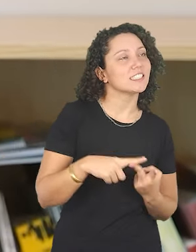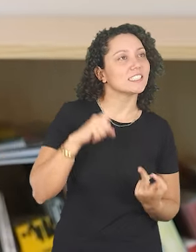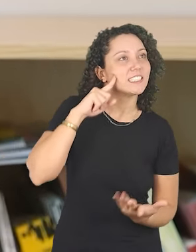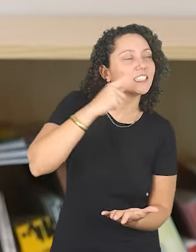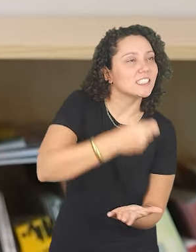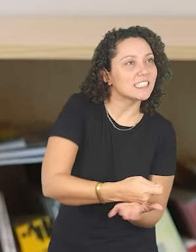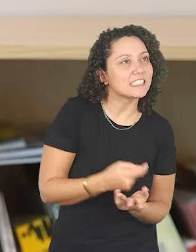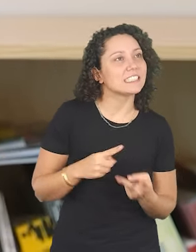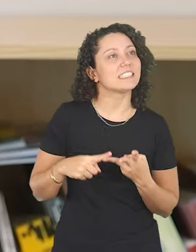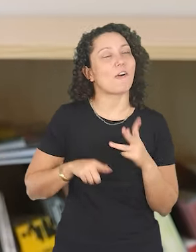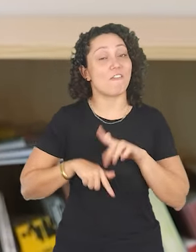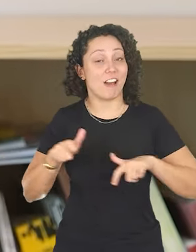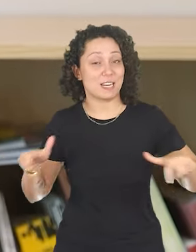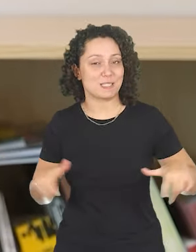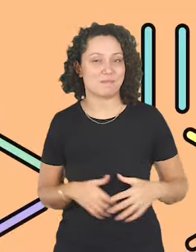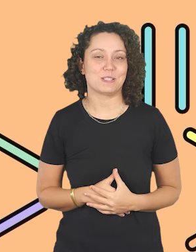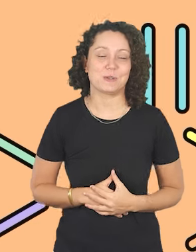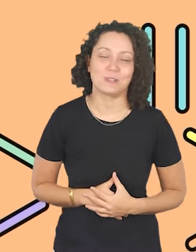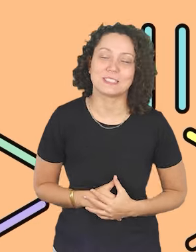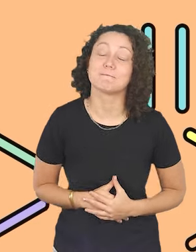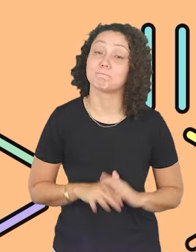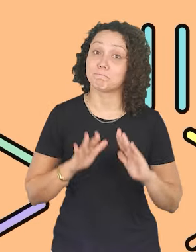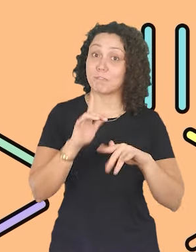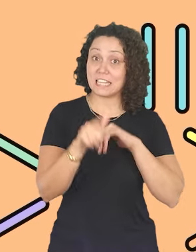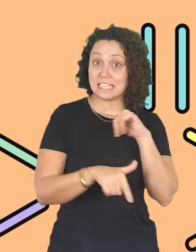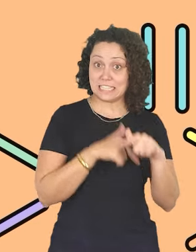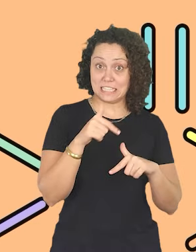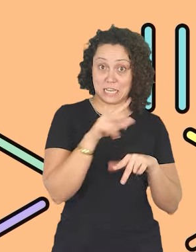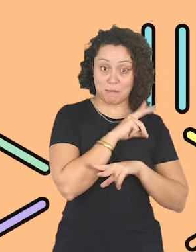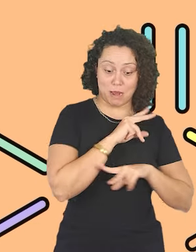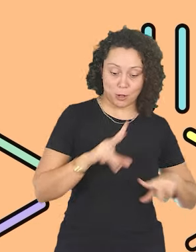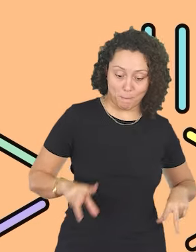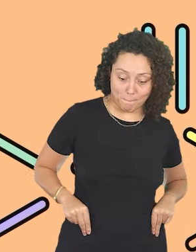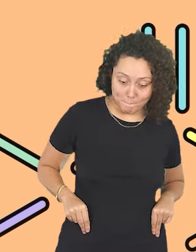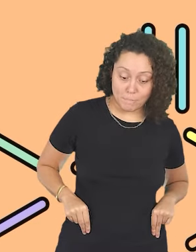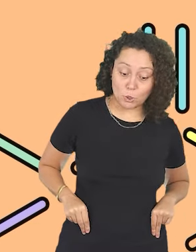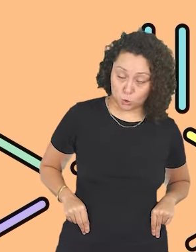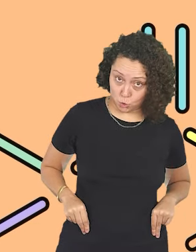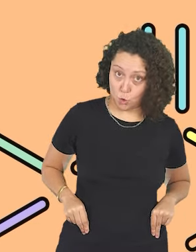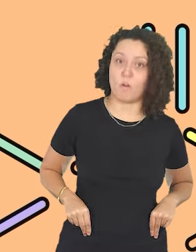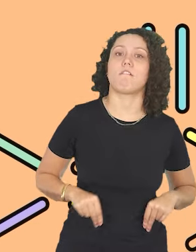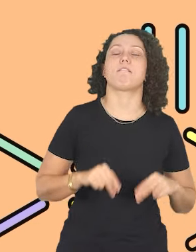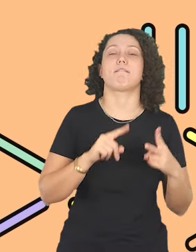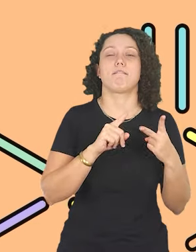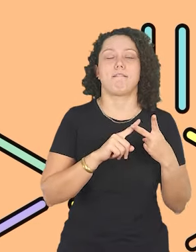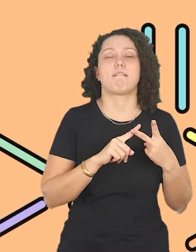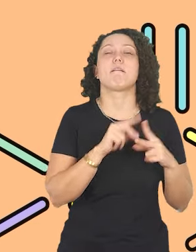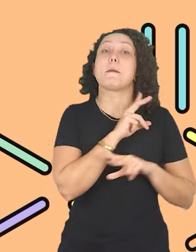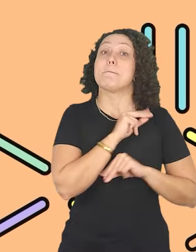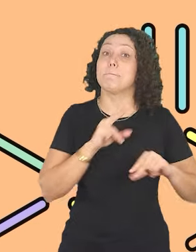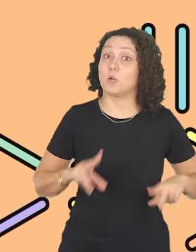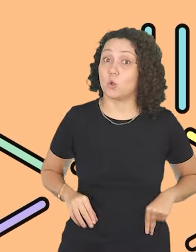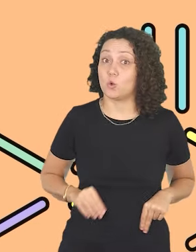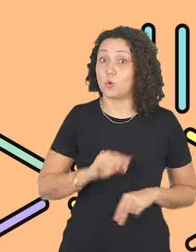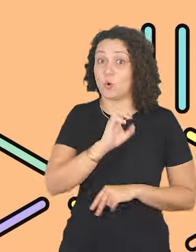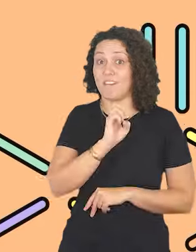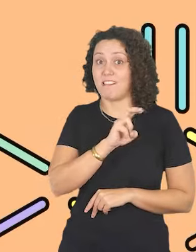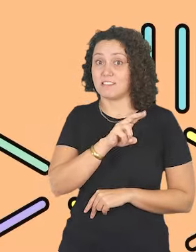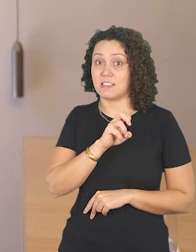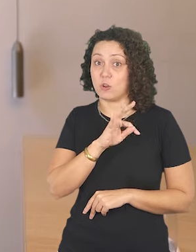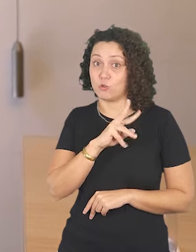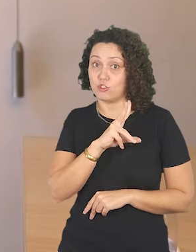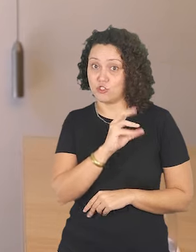que foram envolvidas naquilo. A linha que você faz, o trabalho do produtor, do produtor executivo e do gestor, ela é muito